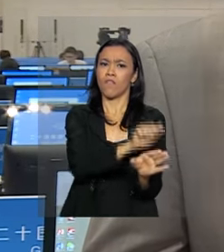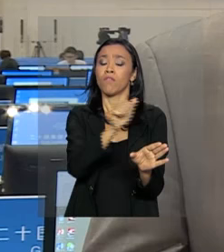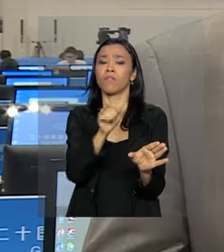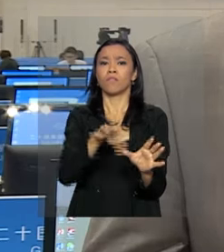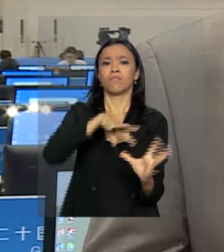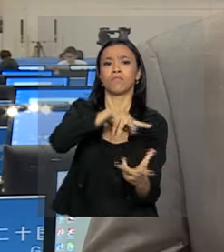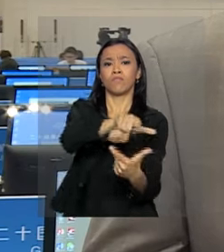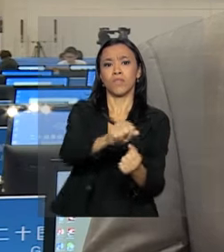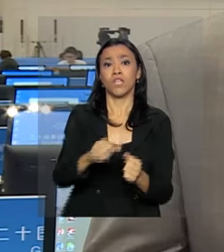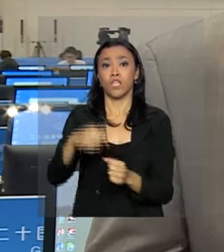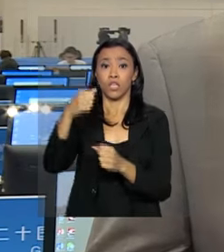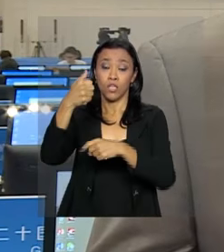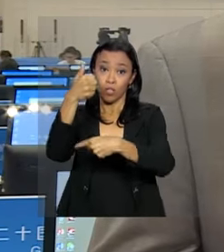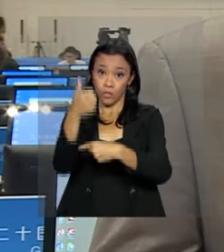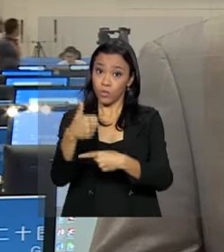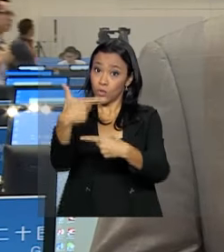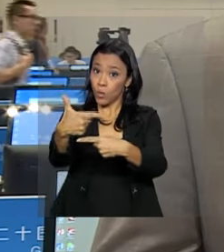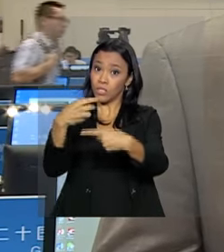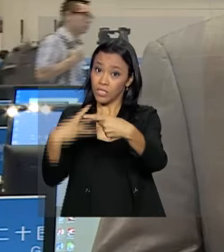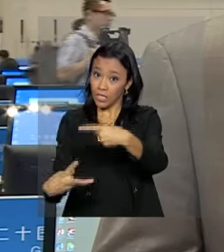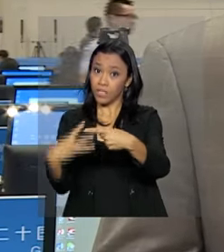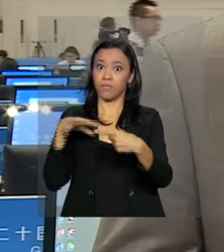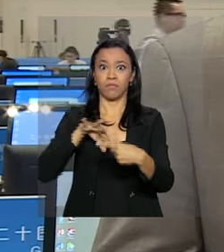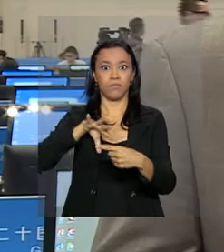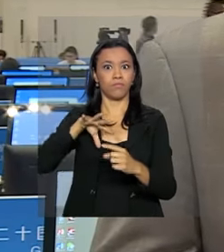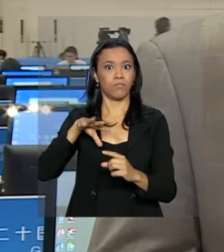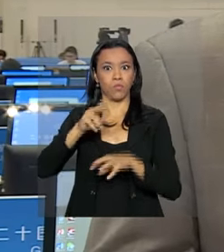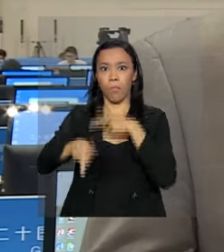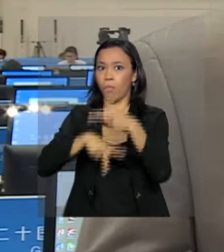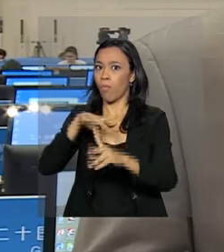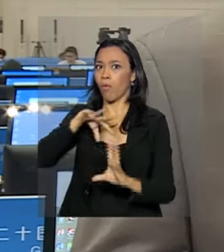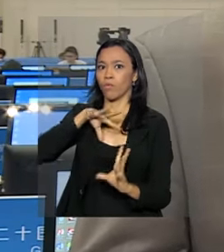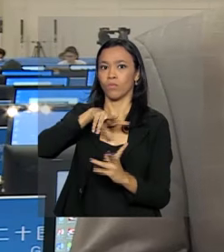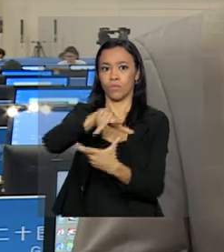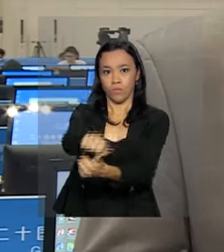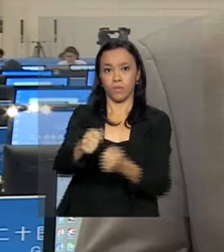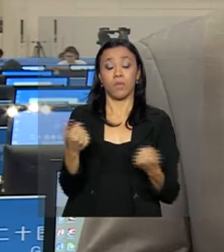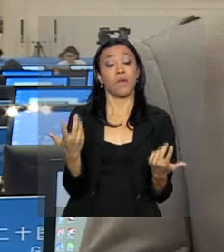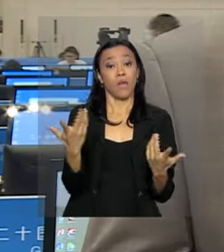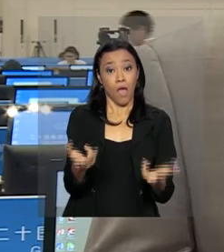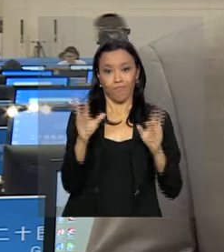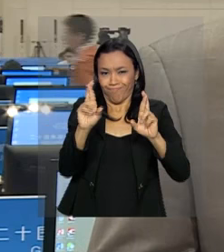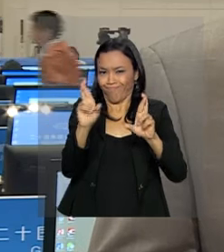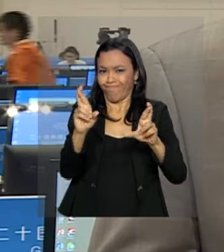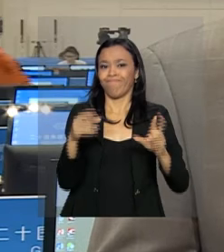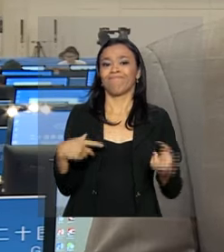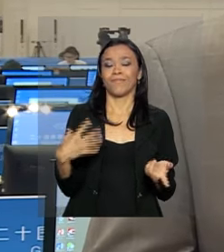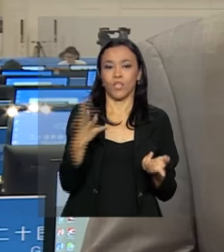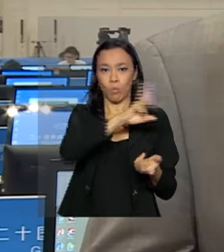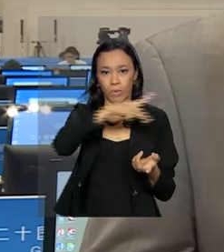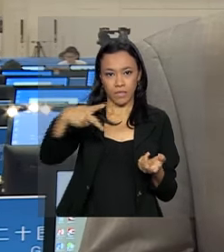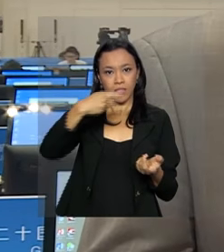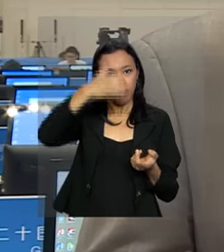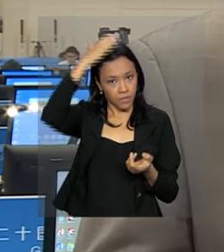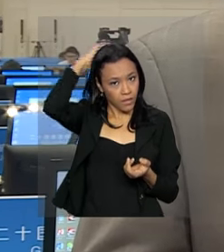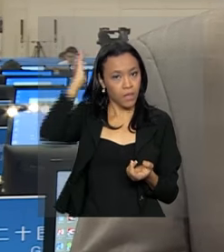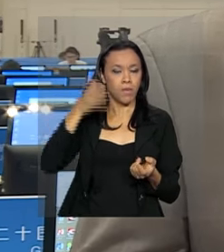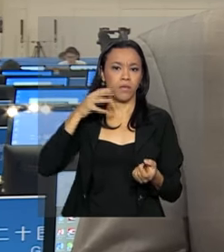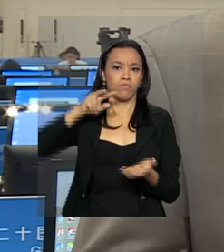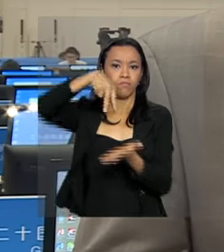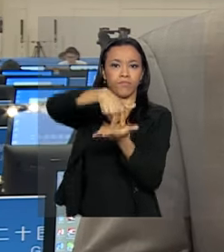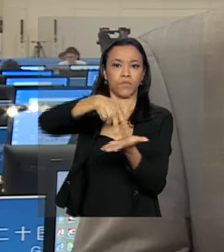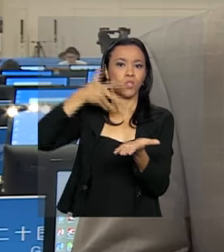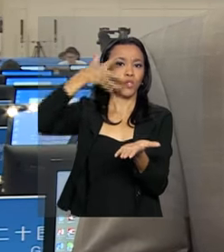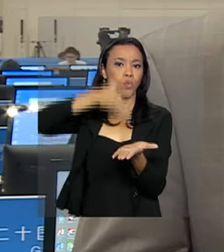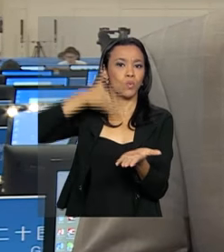e dois terços de toda a população do planeta. A expectativa é que o presidente Michel Temer faça um discurso